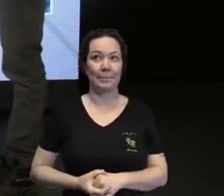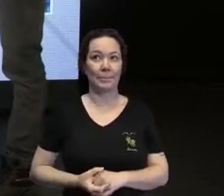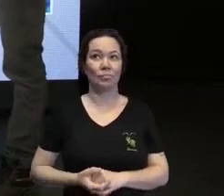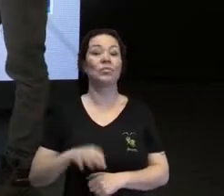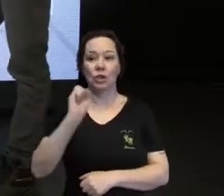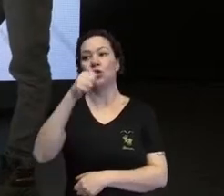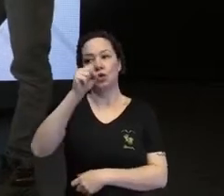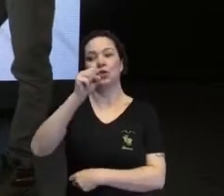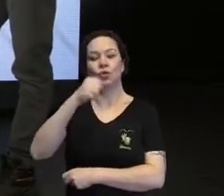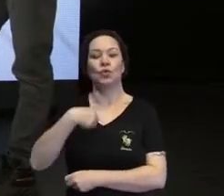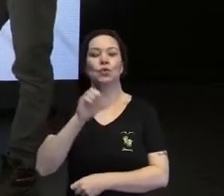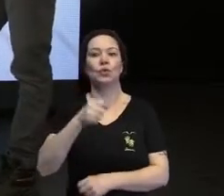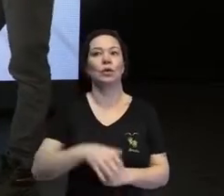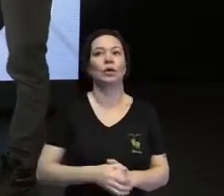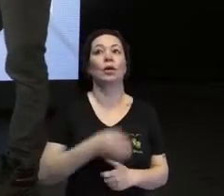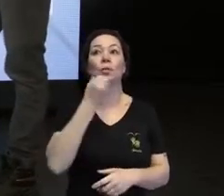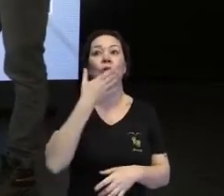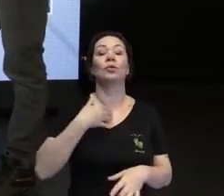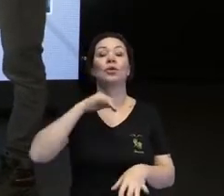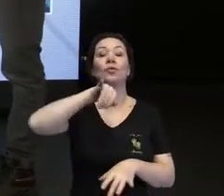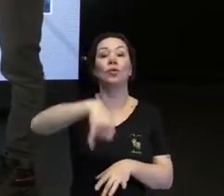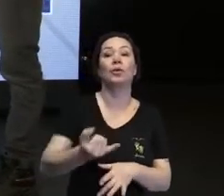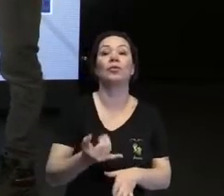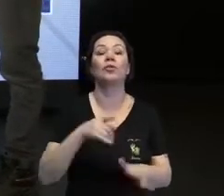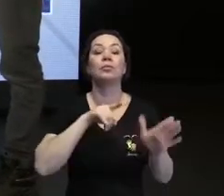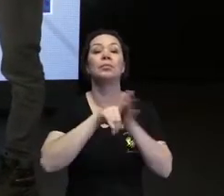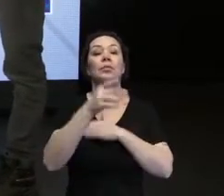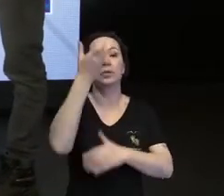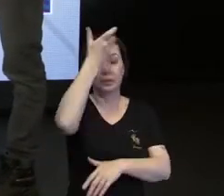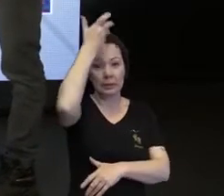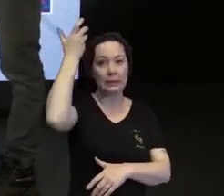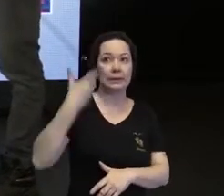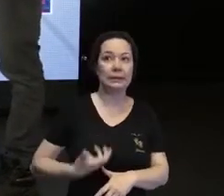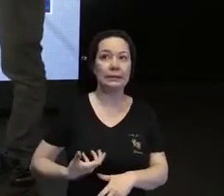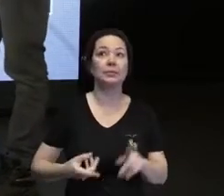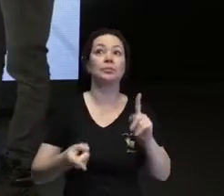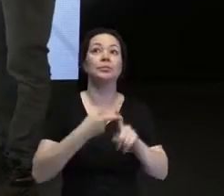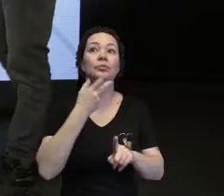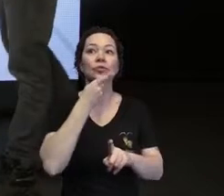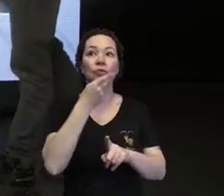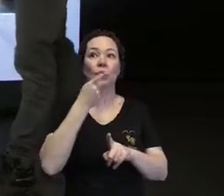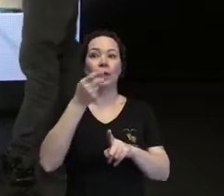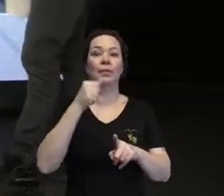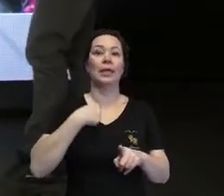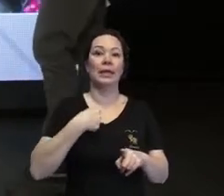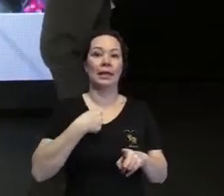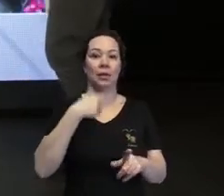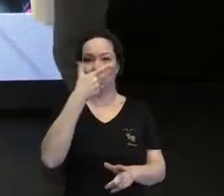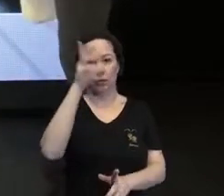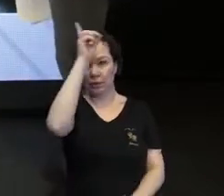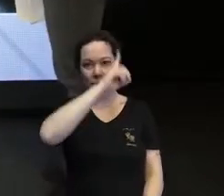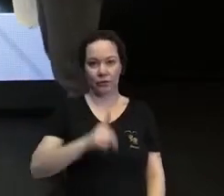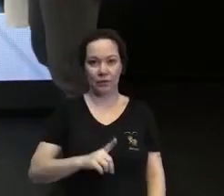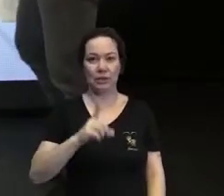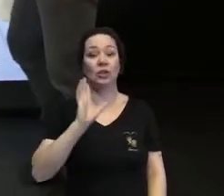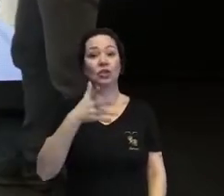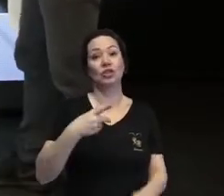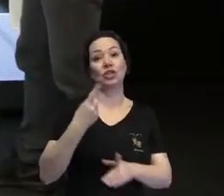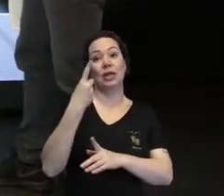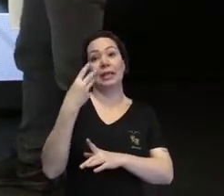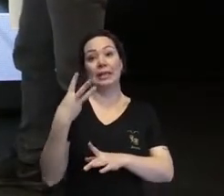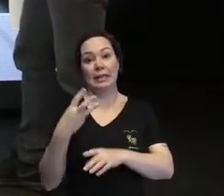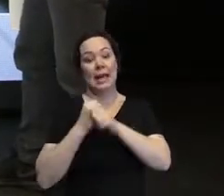Sim, sim. Sim? Bom, então eu vou aproveitar e perguntar para a Catarina. Primeiro dizer para você que eu sou uma pessoa sem deficiência. Eu tenho 13 anos de